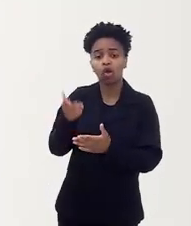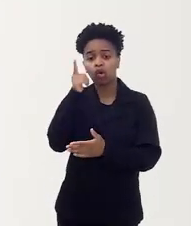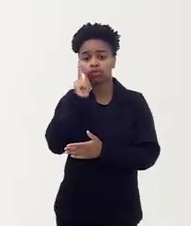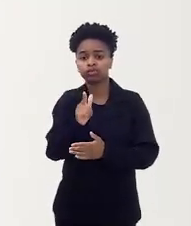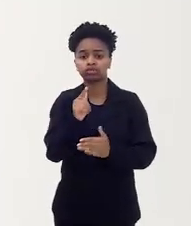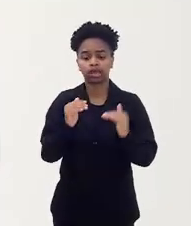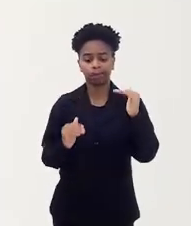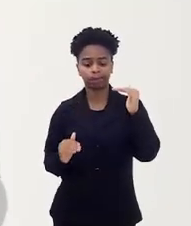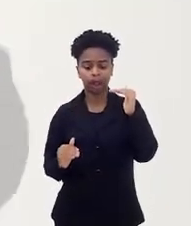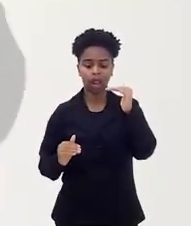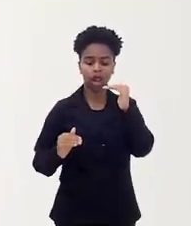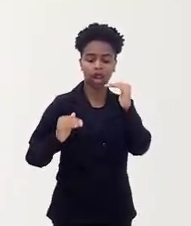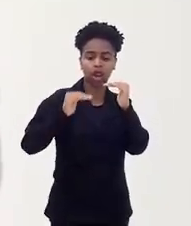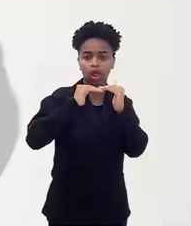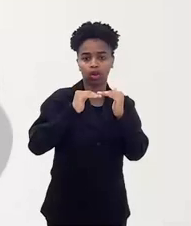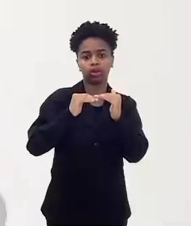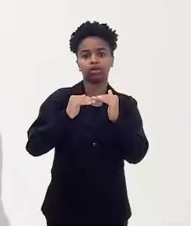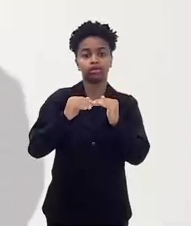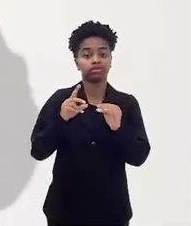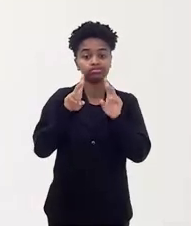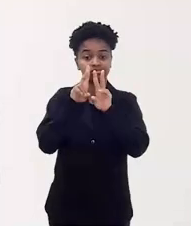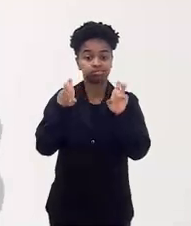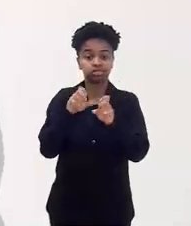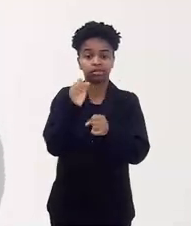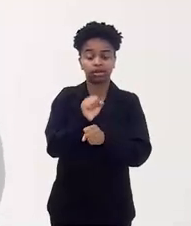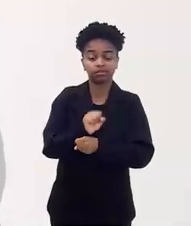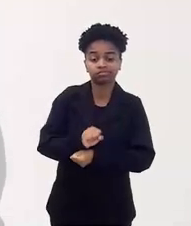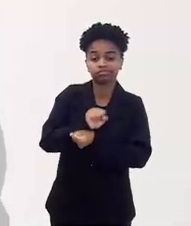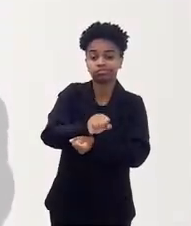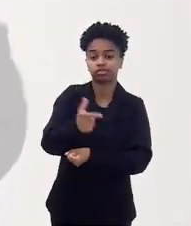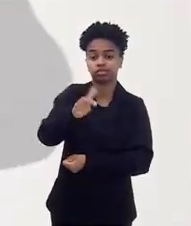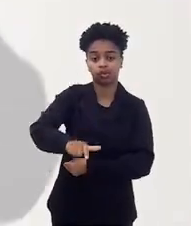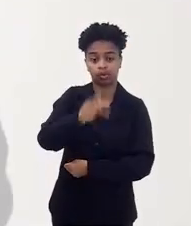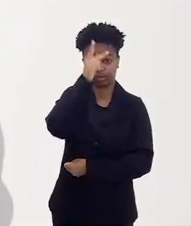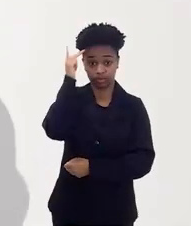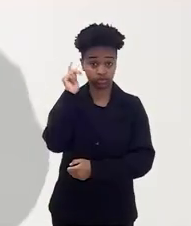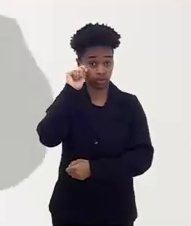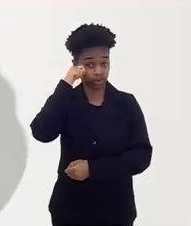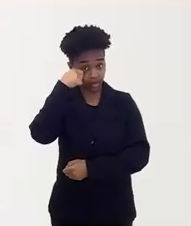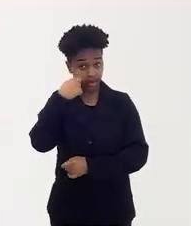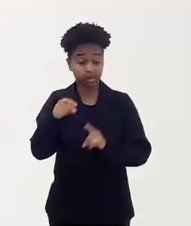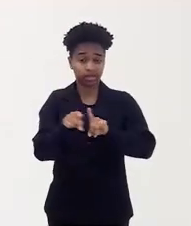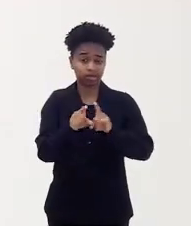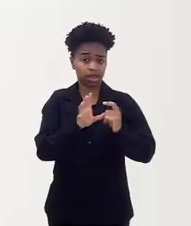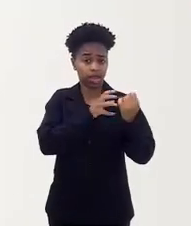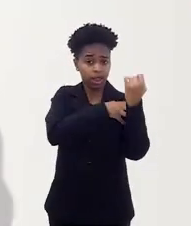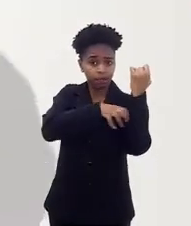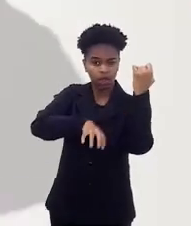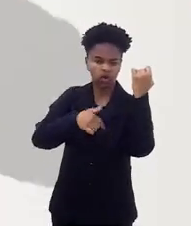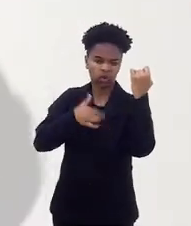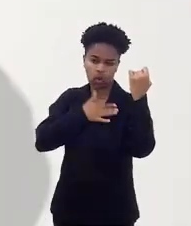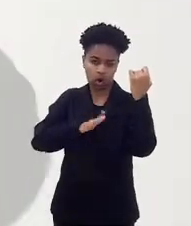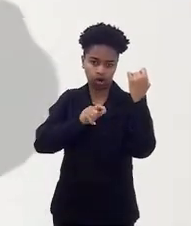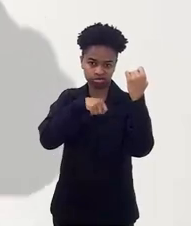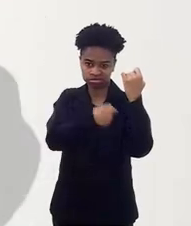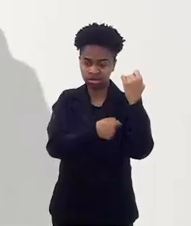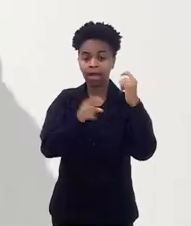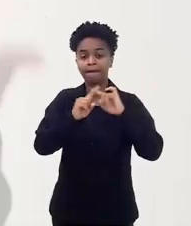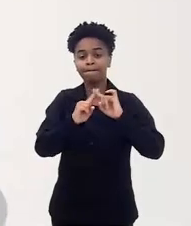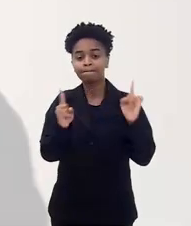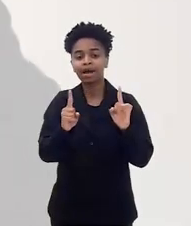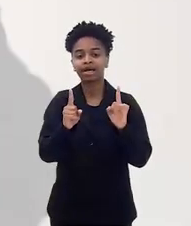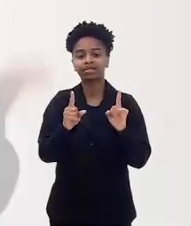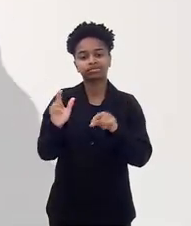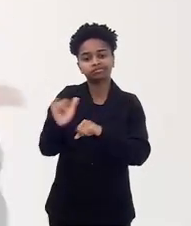alargados e contínuos de reescravização de pessoas negras, empoderando, apesar de eu não gostar muito desse termo, mas criando